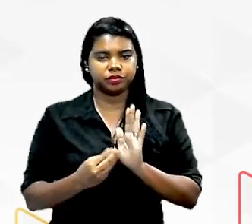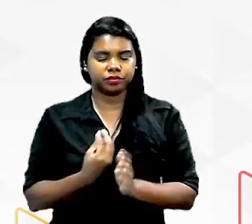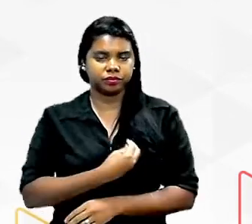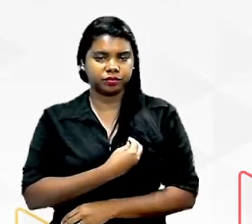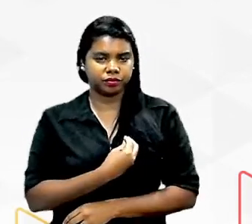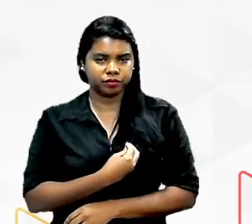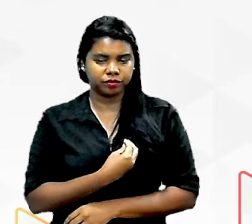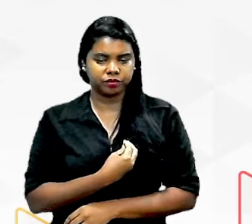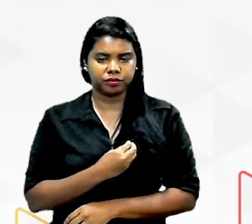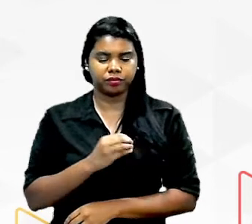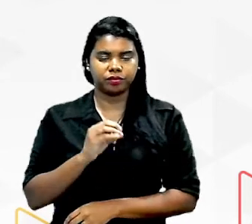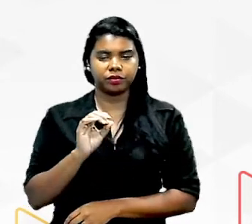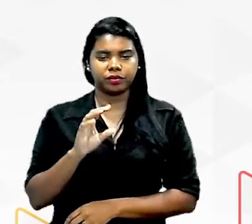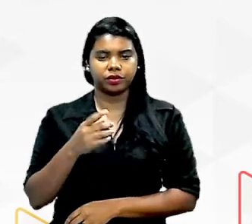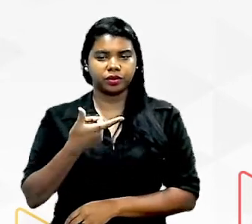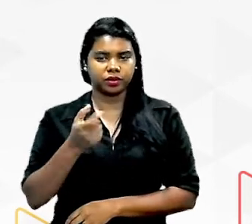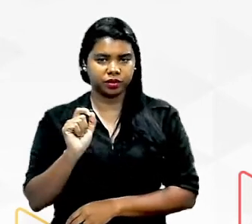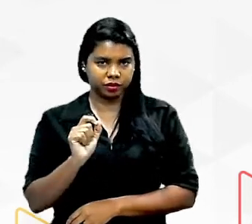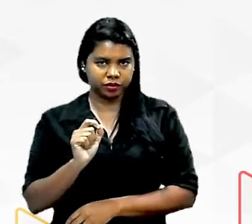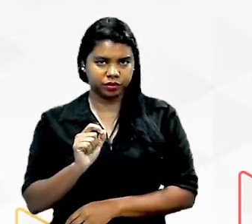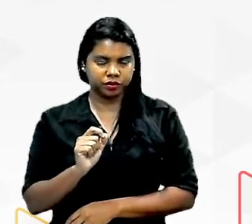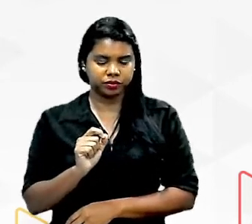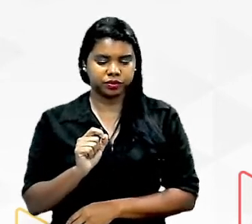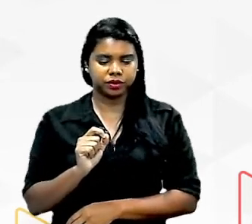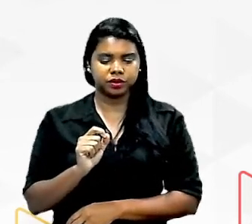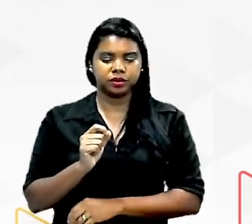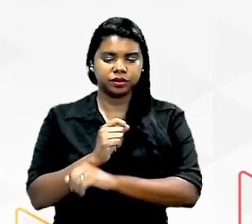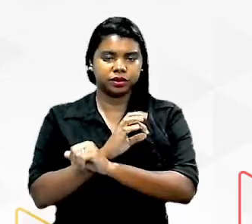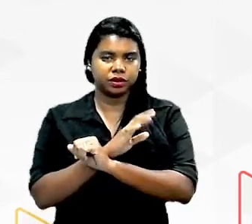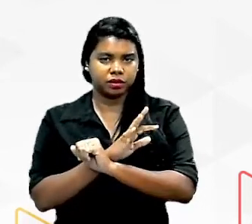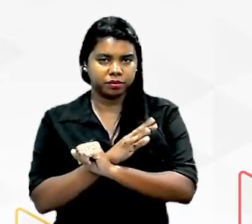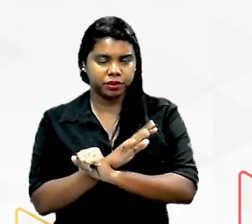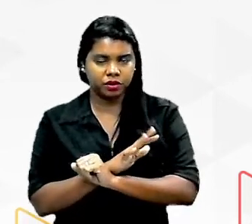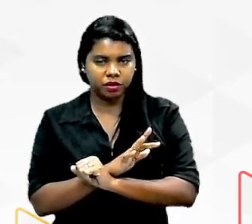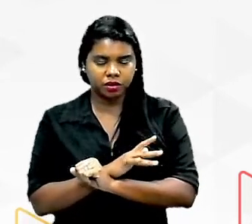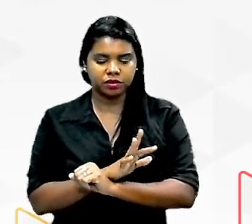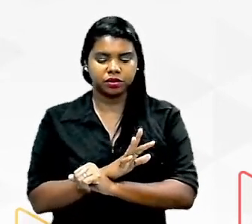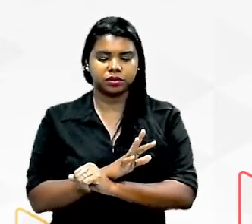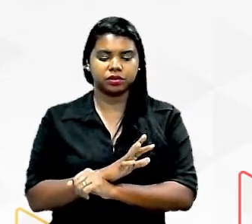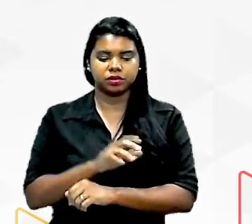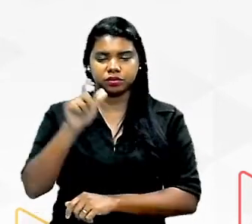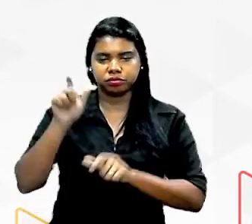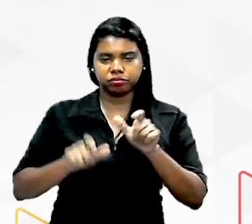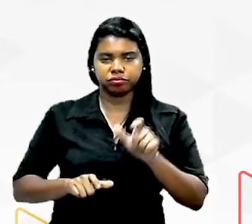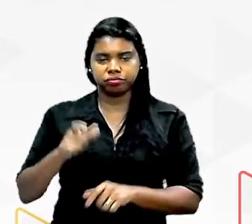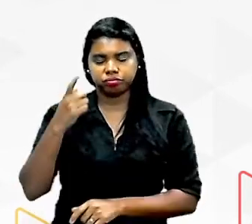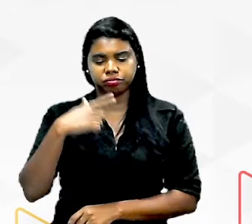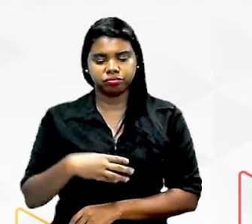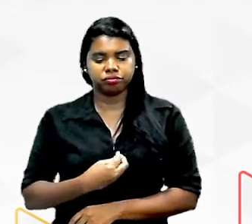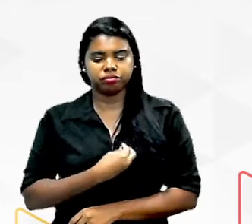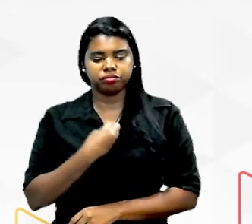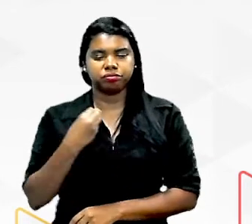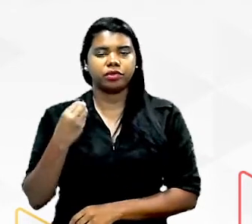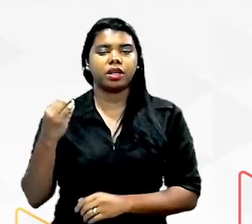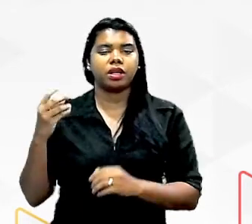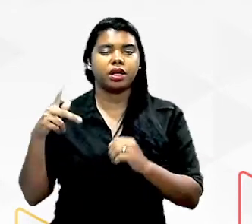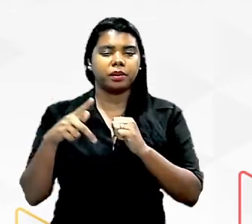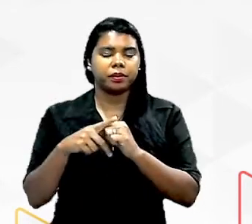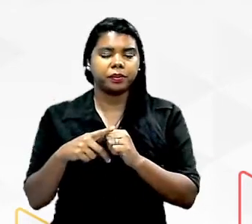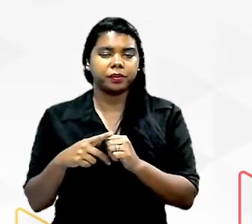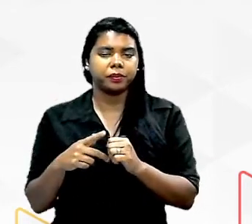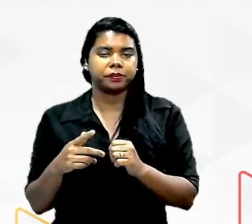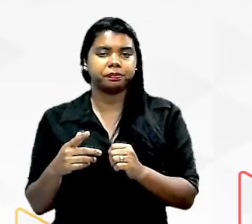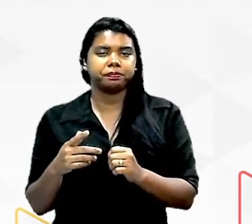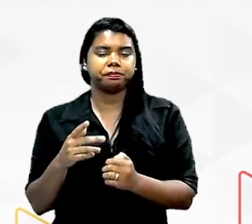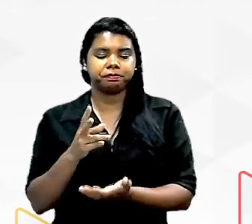os apenas 20 então 20 aminoácidos formam os seres vivos as proteínas presentes em todos os seres vivos